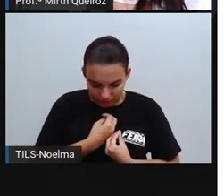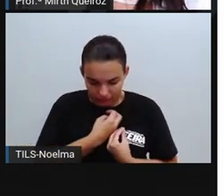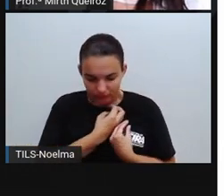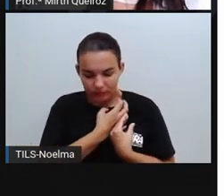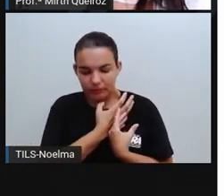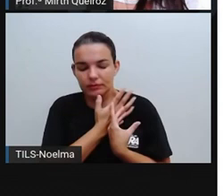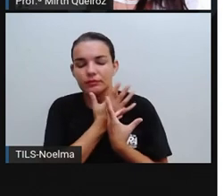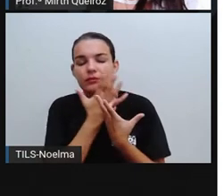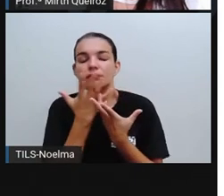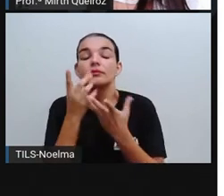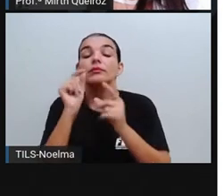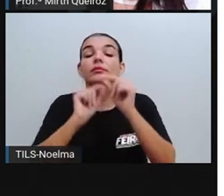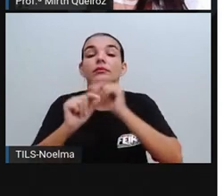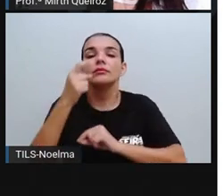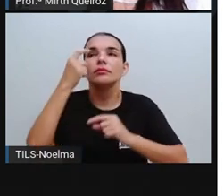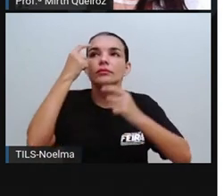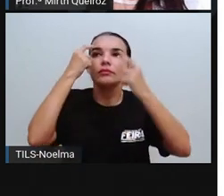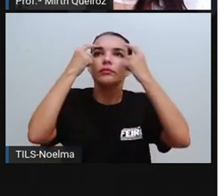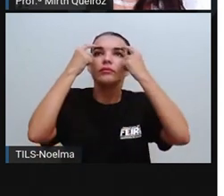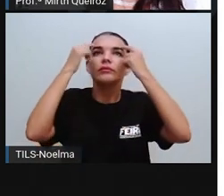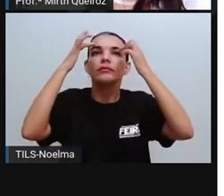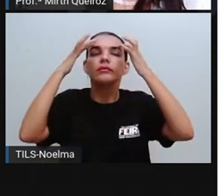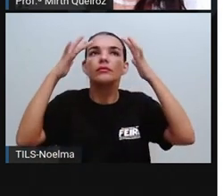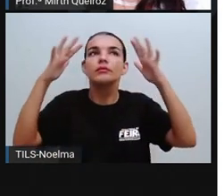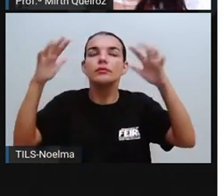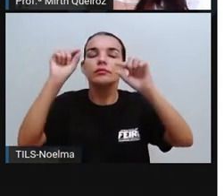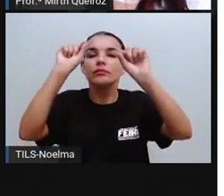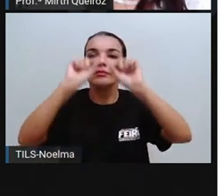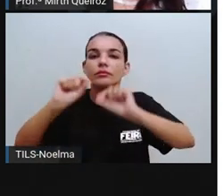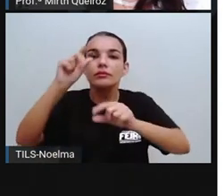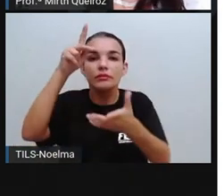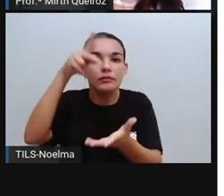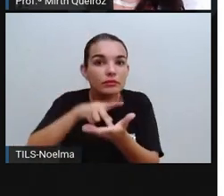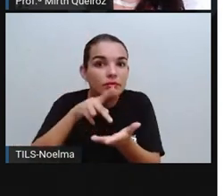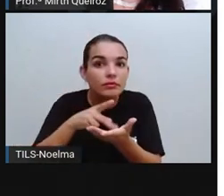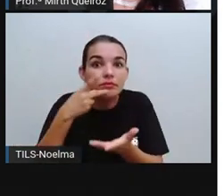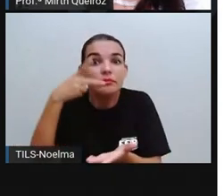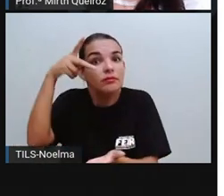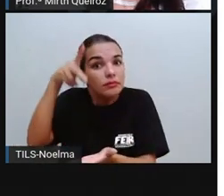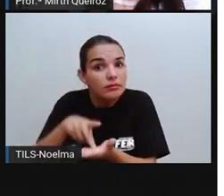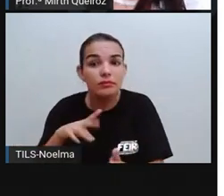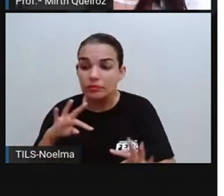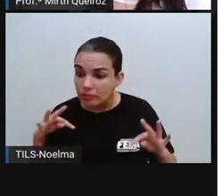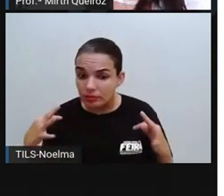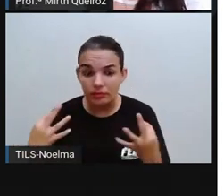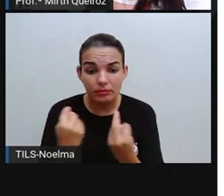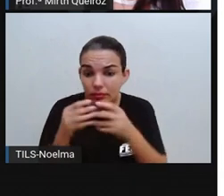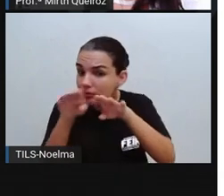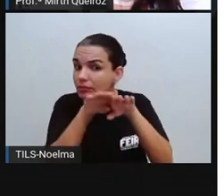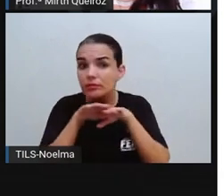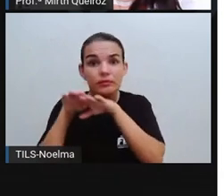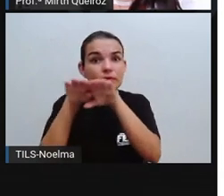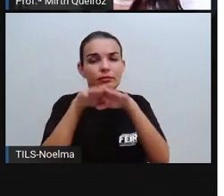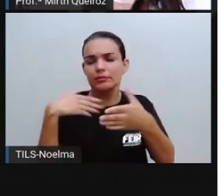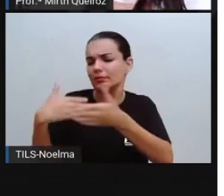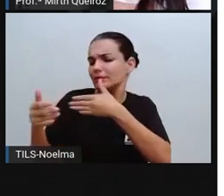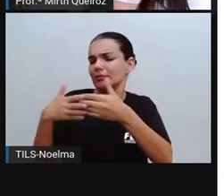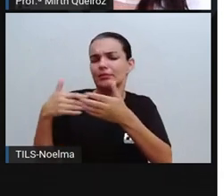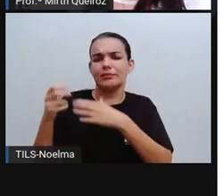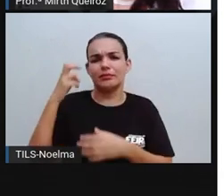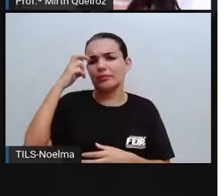a ideia, né? Que é a ideia real de que somos todos iguais, independente da nossa cultura,